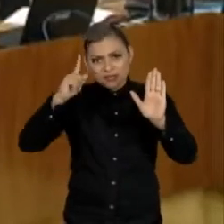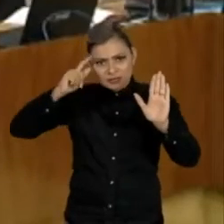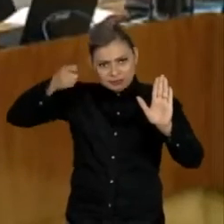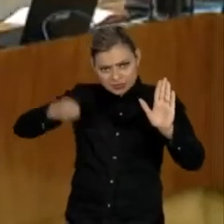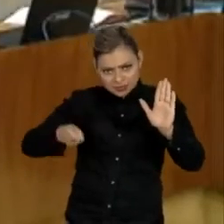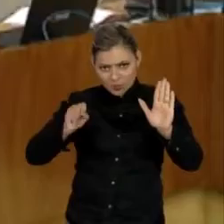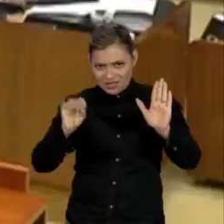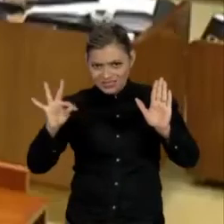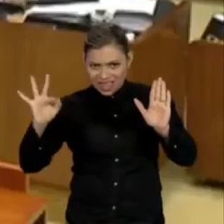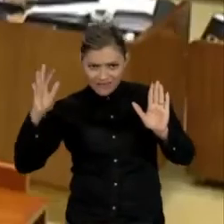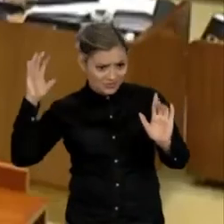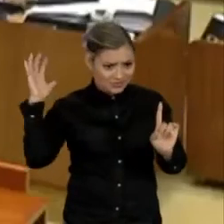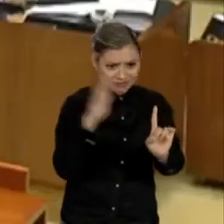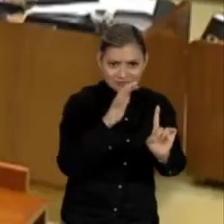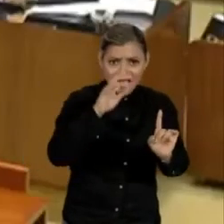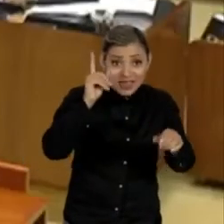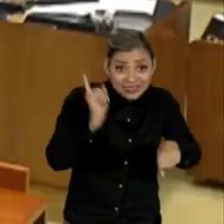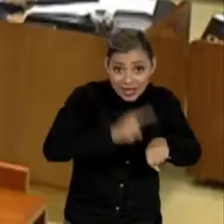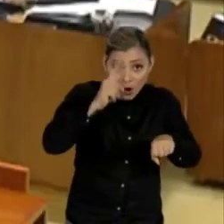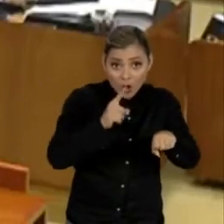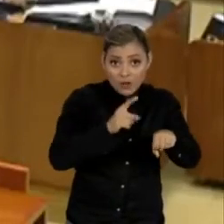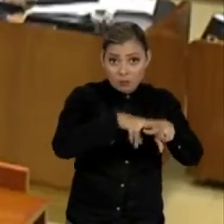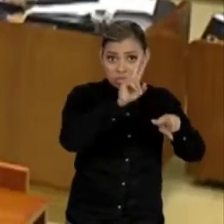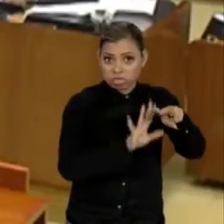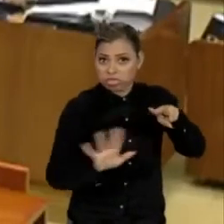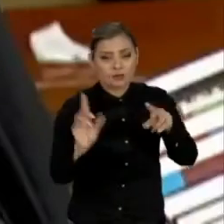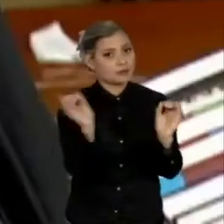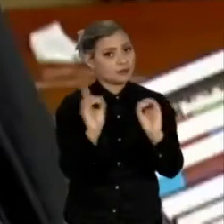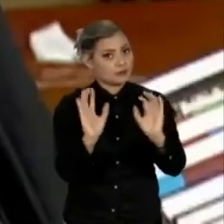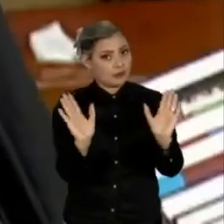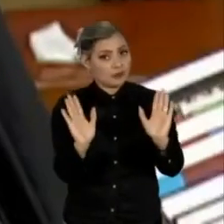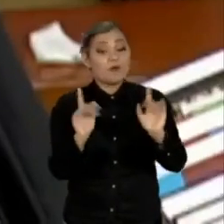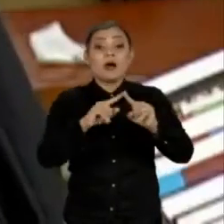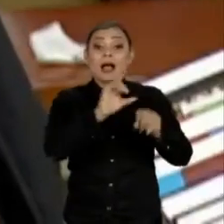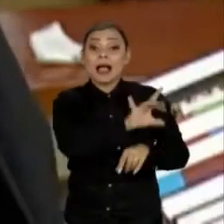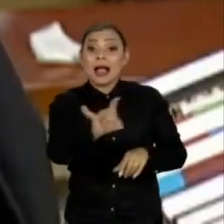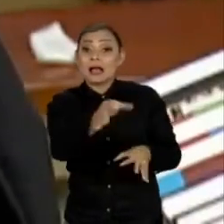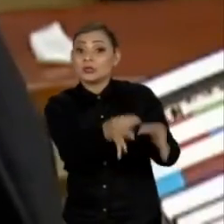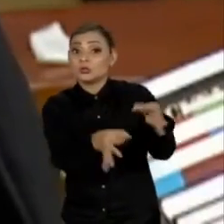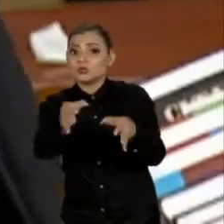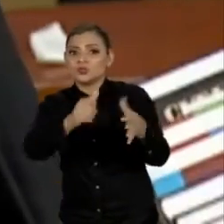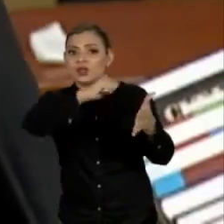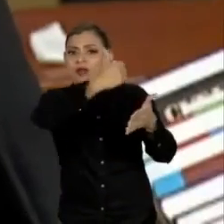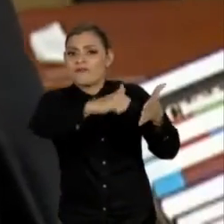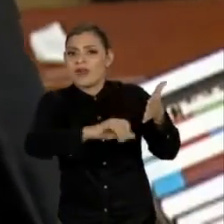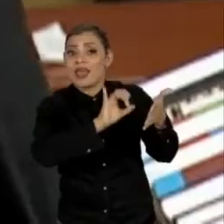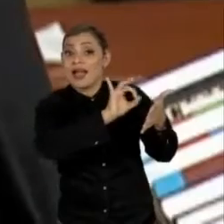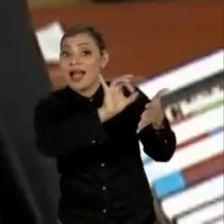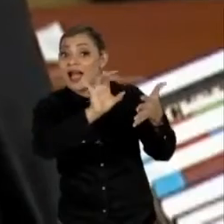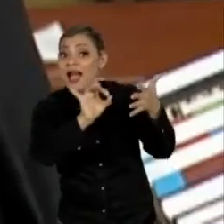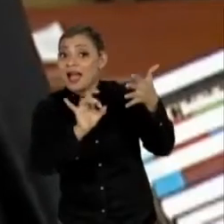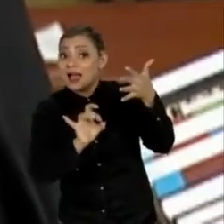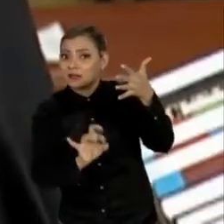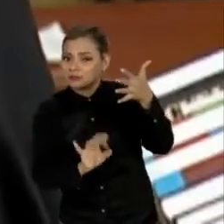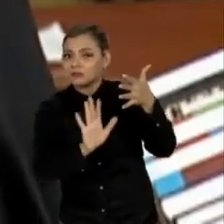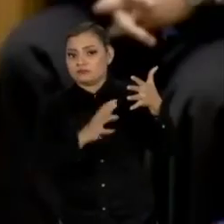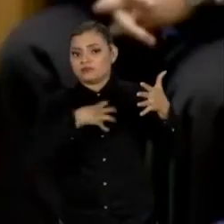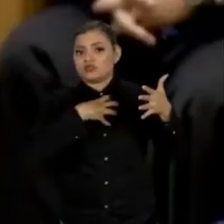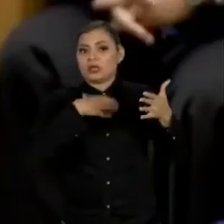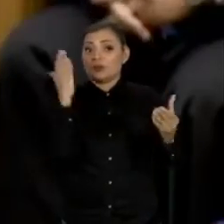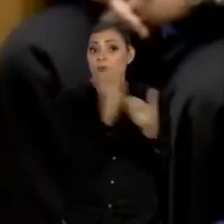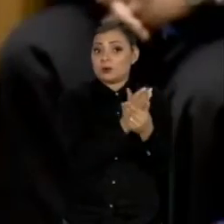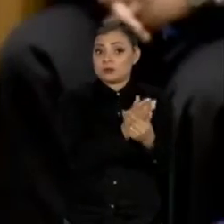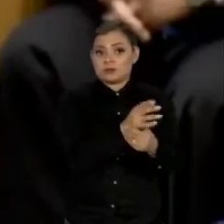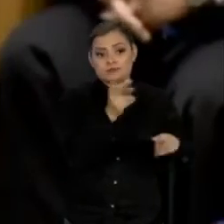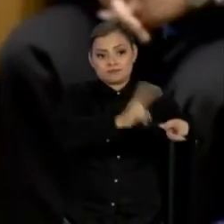efeito automático sobre essas prisões. Caberá a cada juiz analisar, caso a caso, a situação processual dos